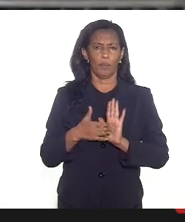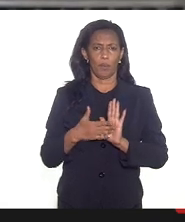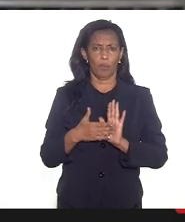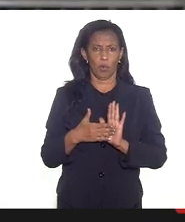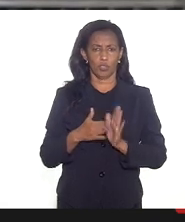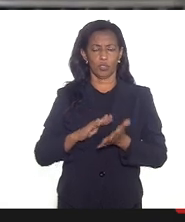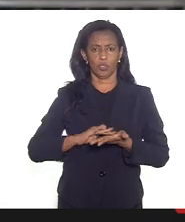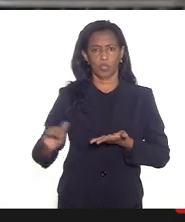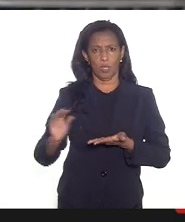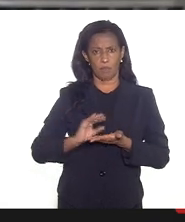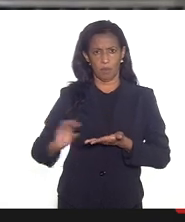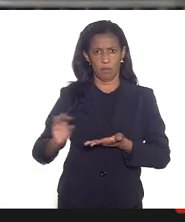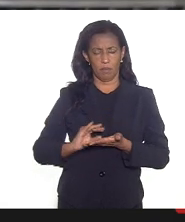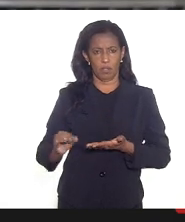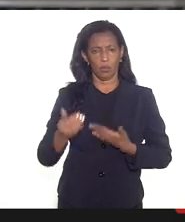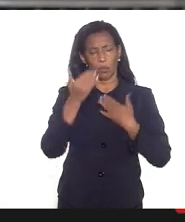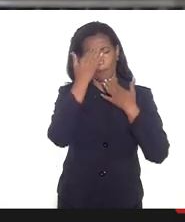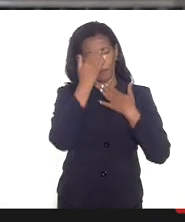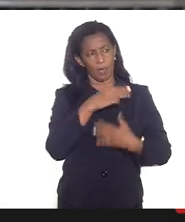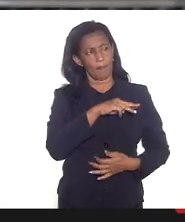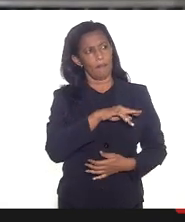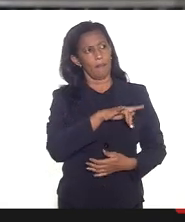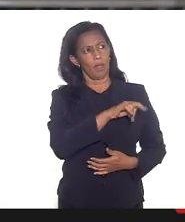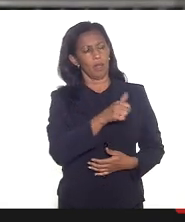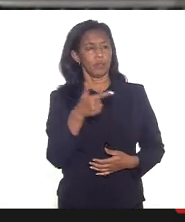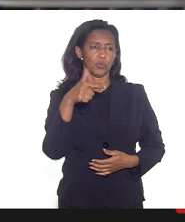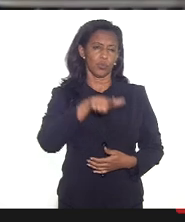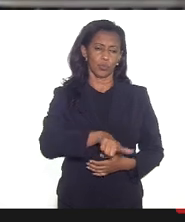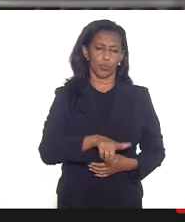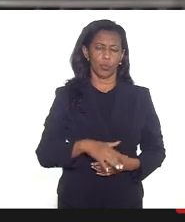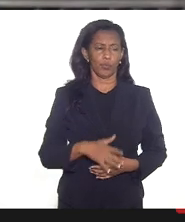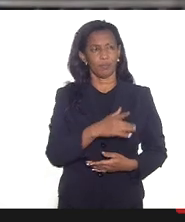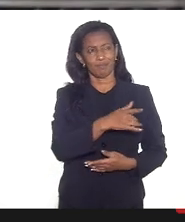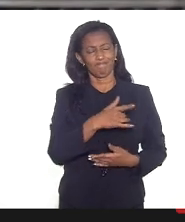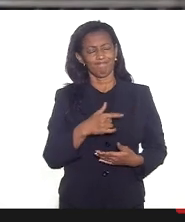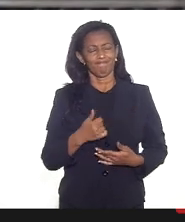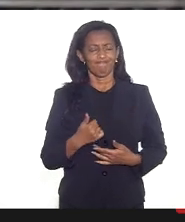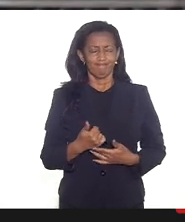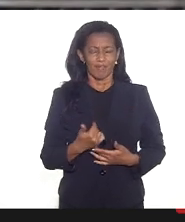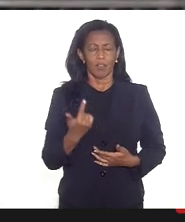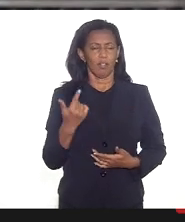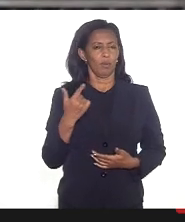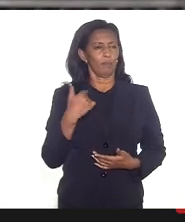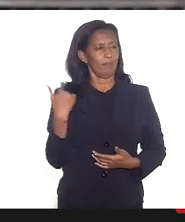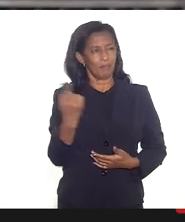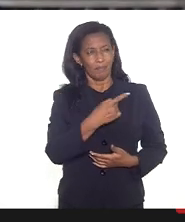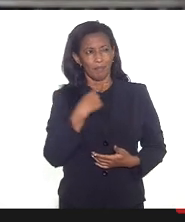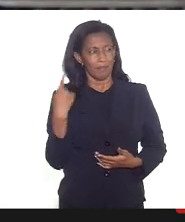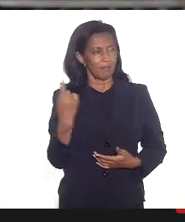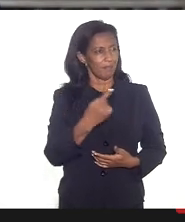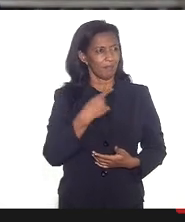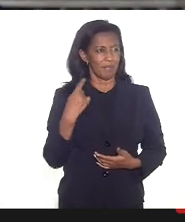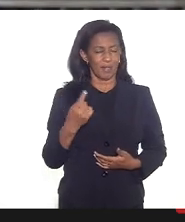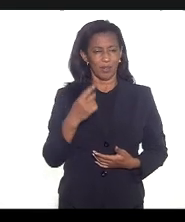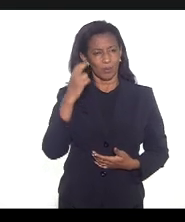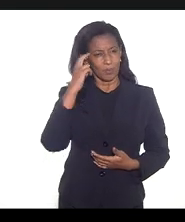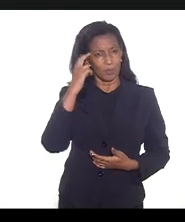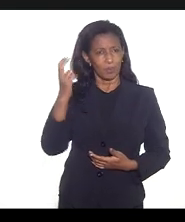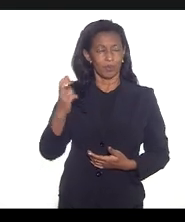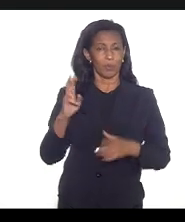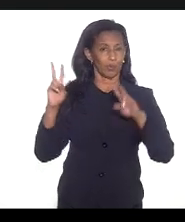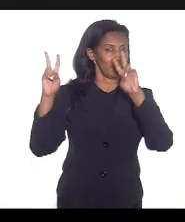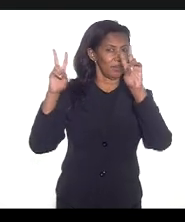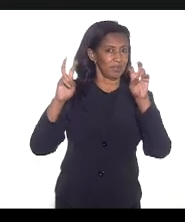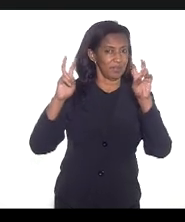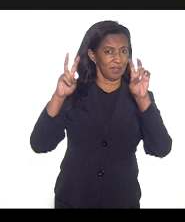encaminhamento obrigada doutora melânia mais uma vez a senhora é uma grande referência para nós nesse tema a gente